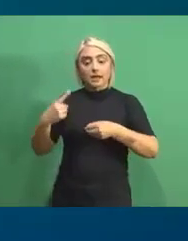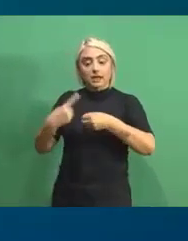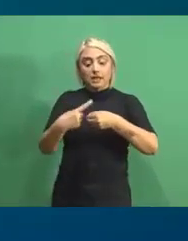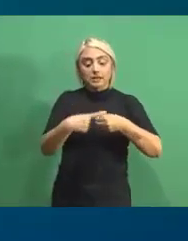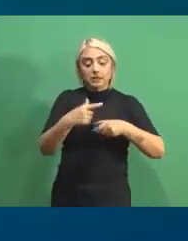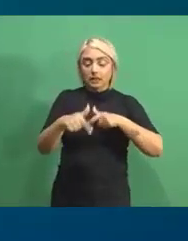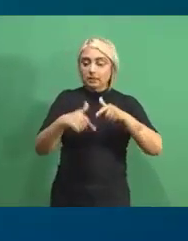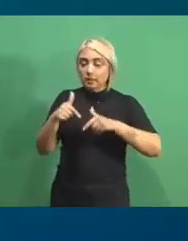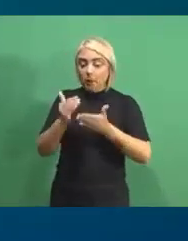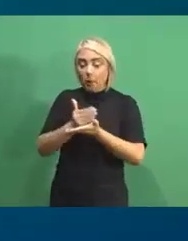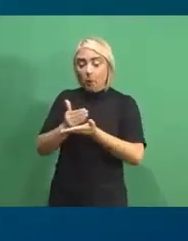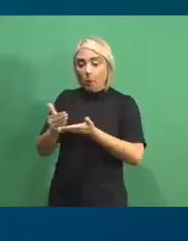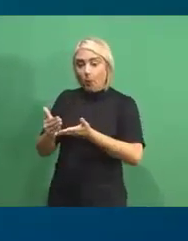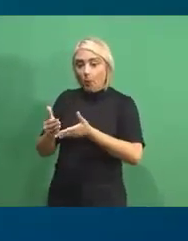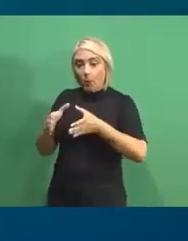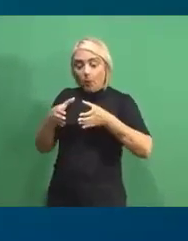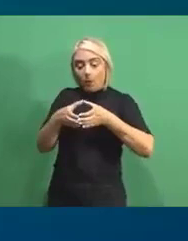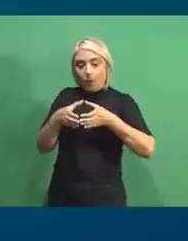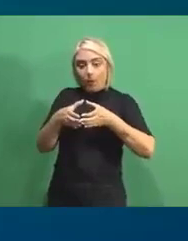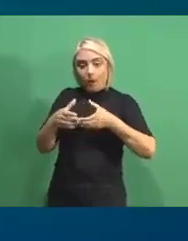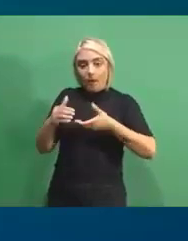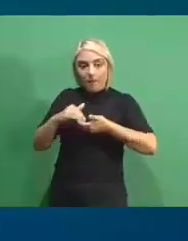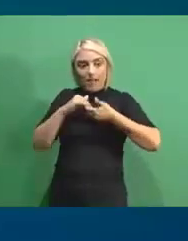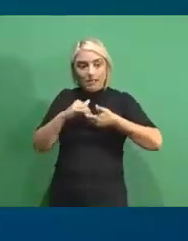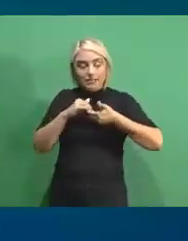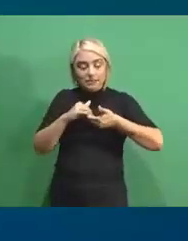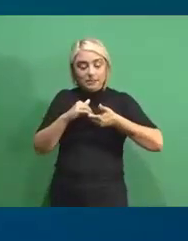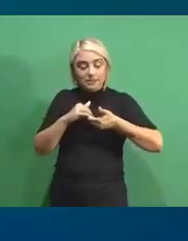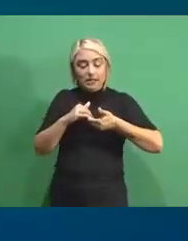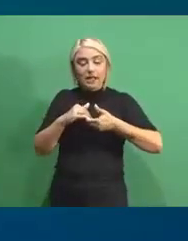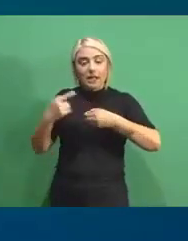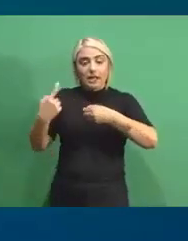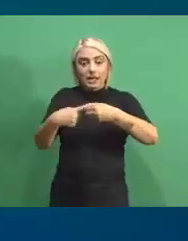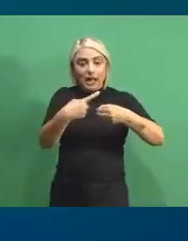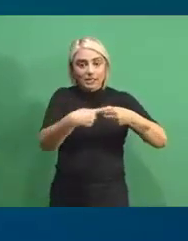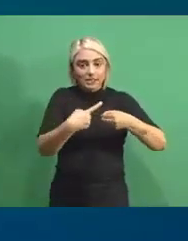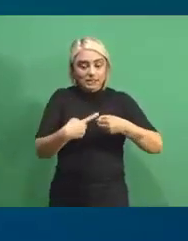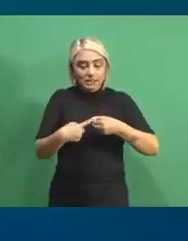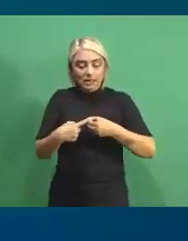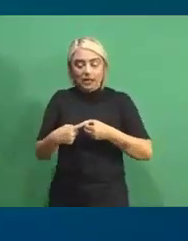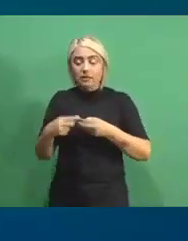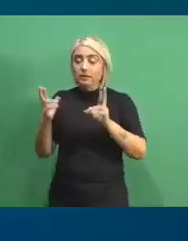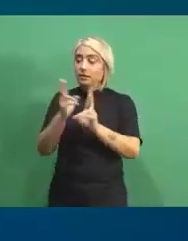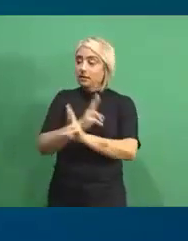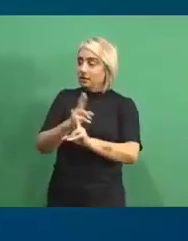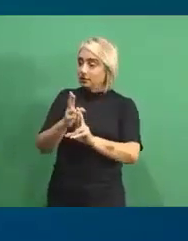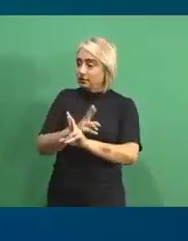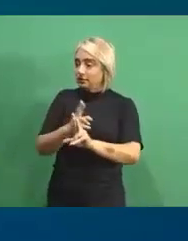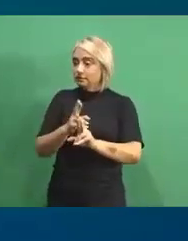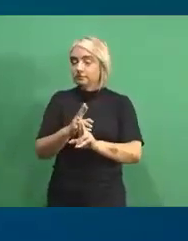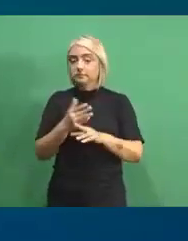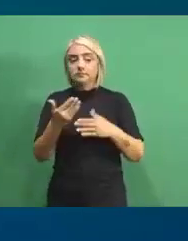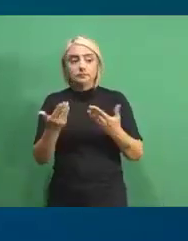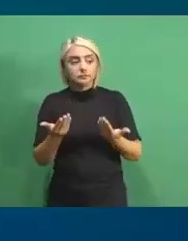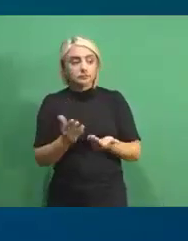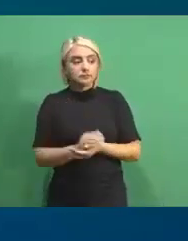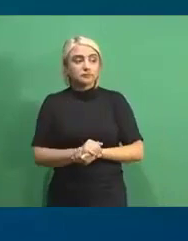A gente vai trabalhar inicialmente com parceiros que estejam na cidade. Em relação a